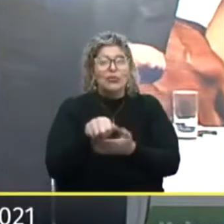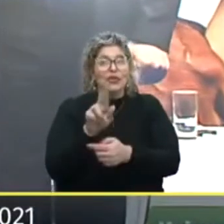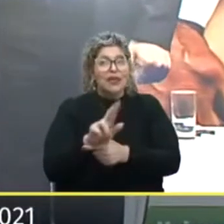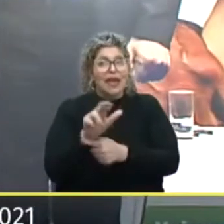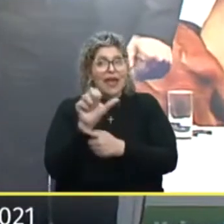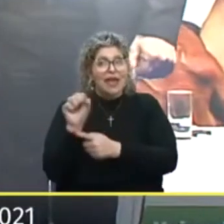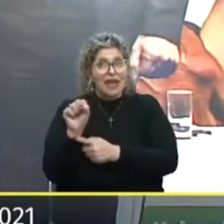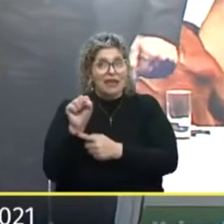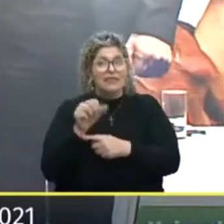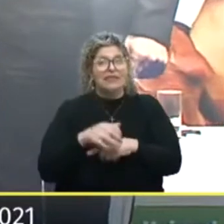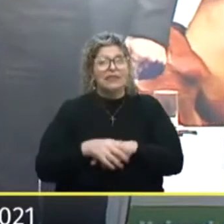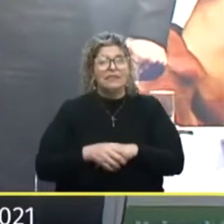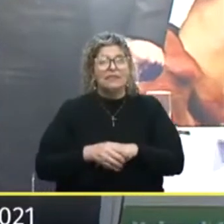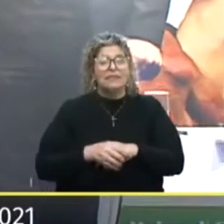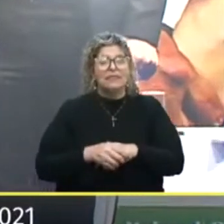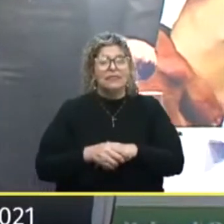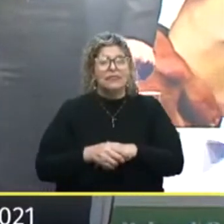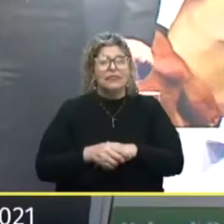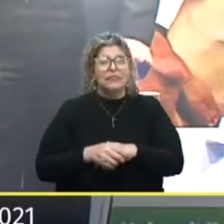Alexandre Appel